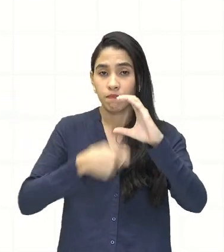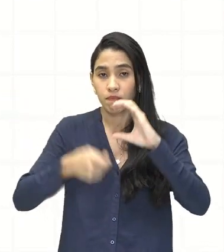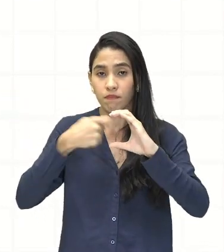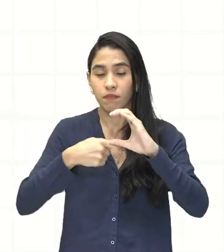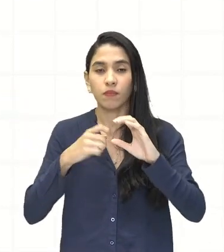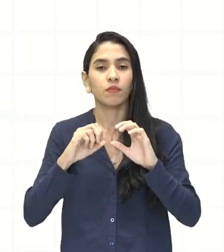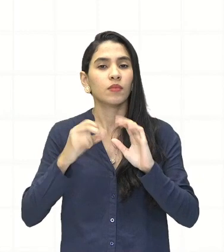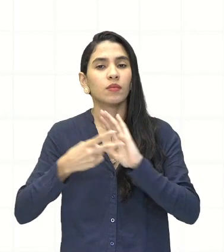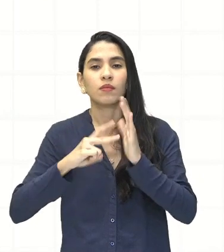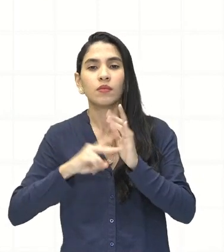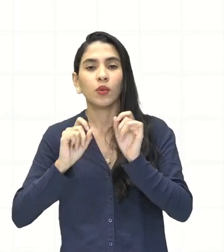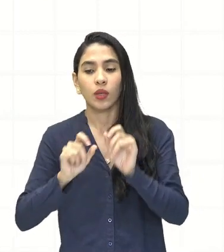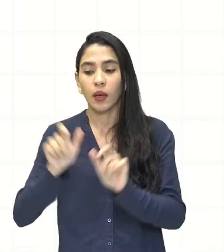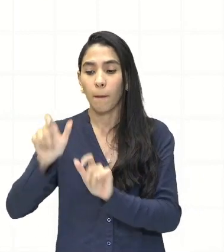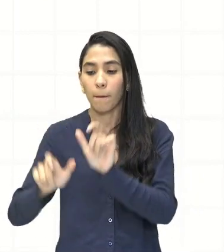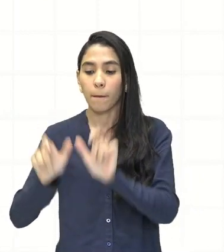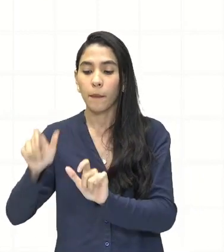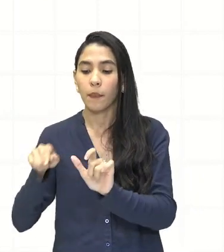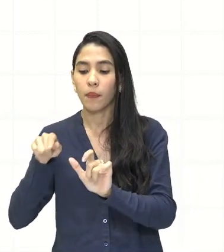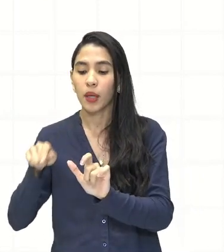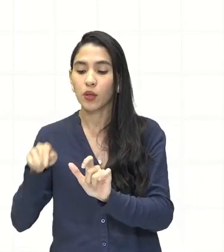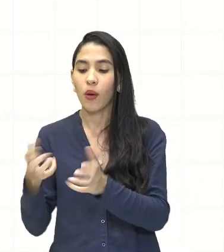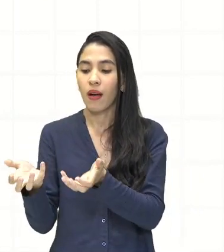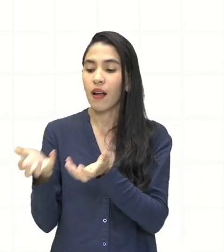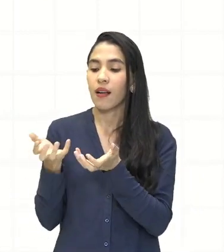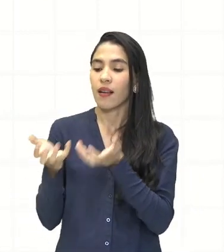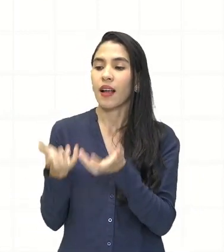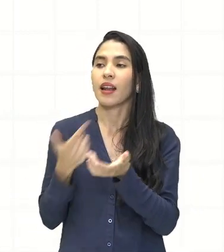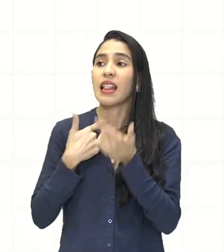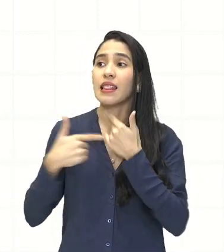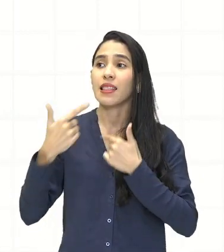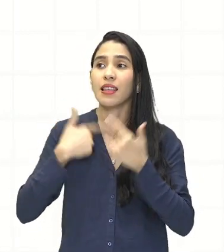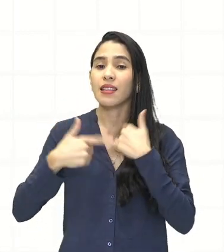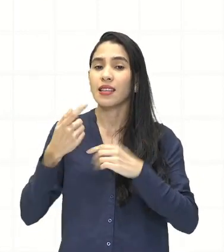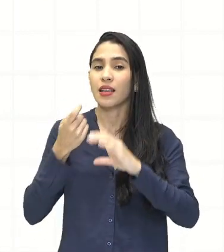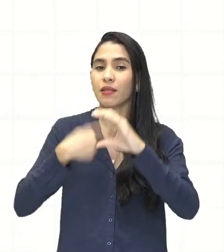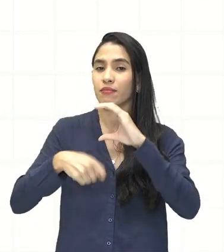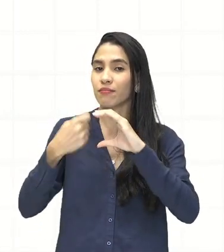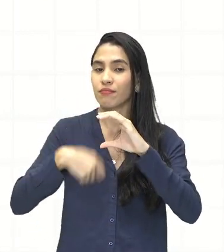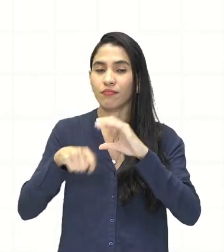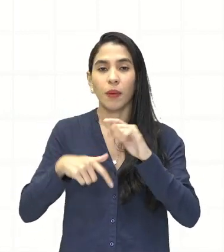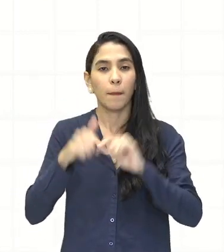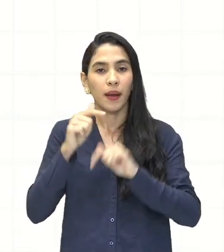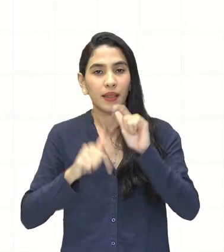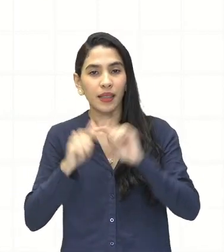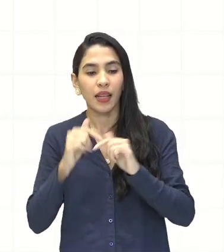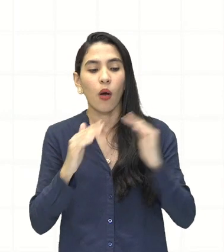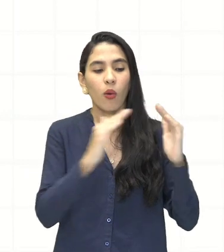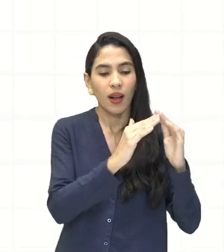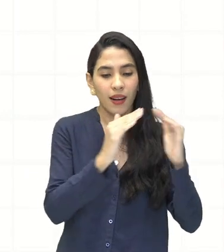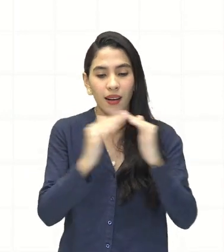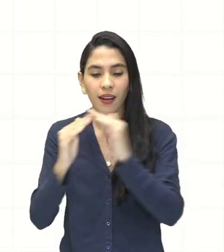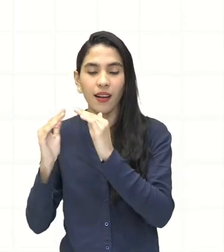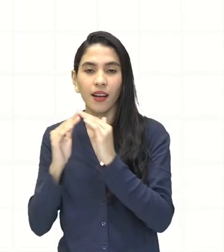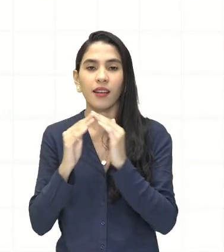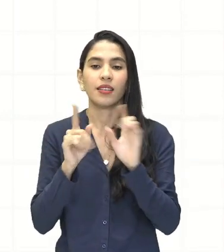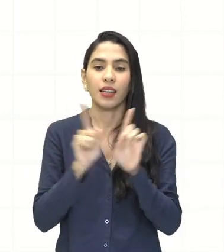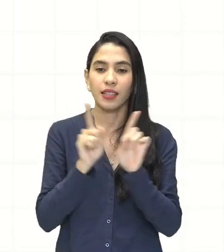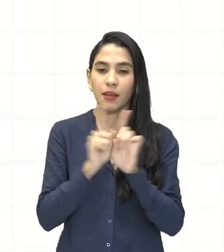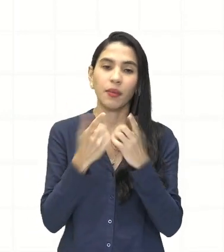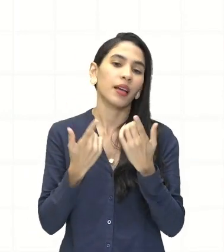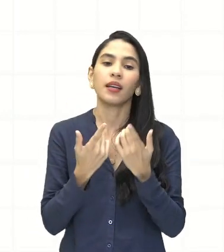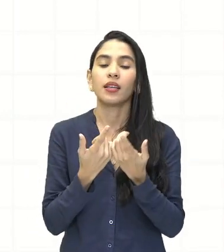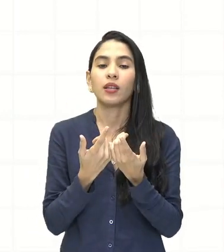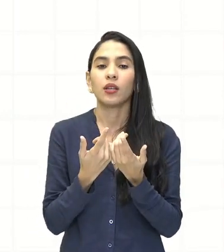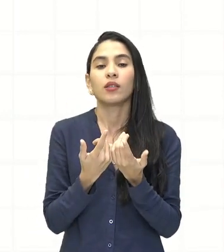seja, as pessoas vão começar a querer acumular tanto bens quanto propriedades e também meios de